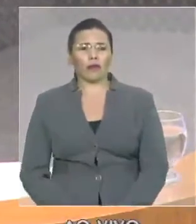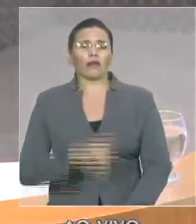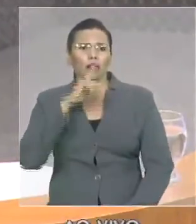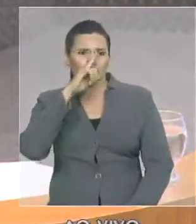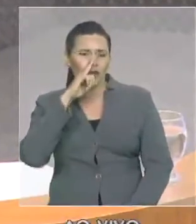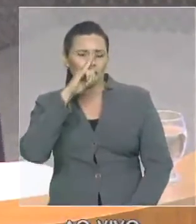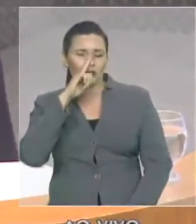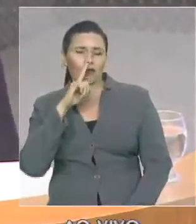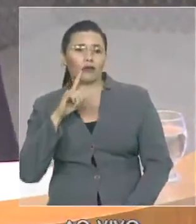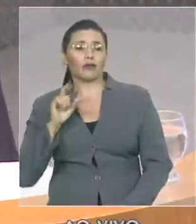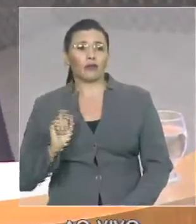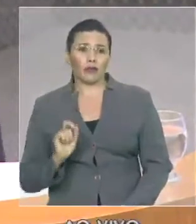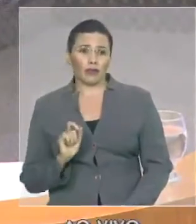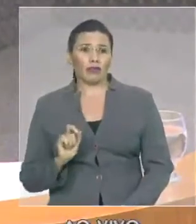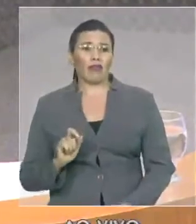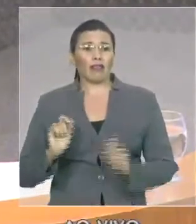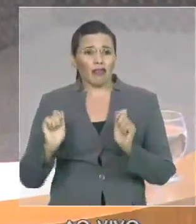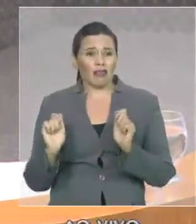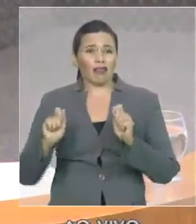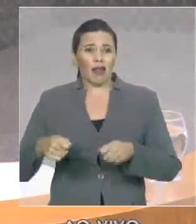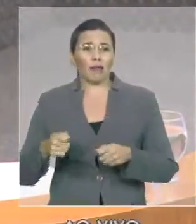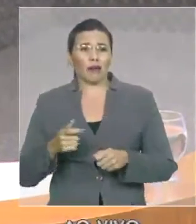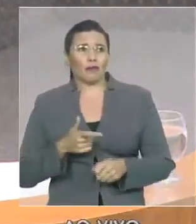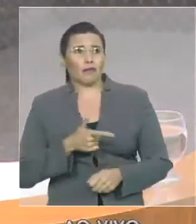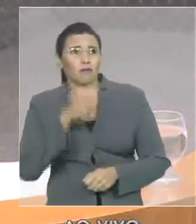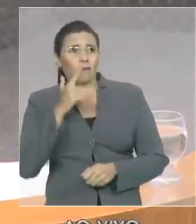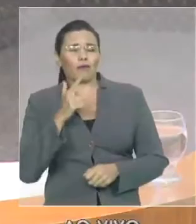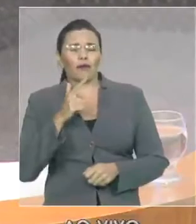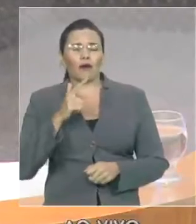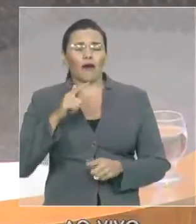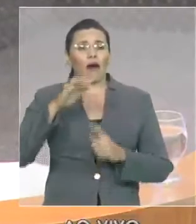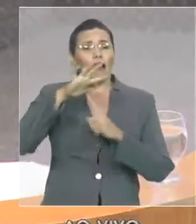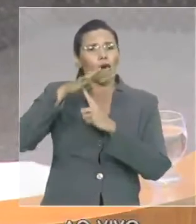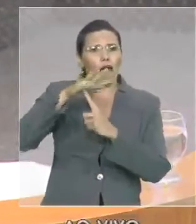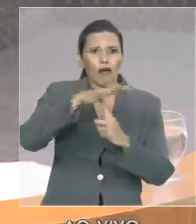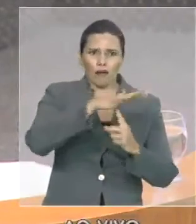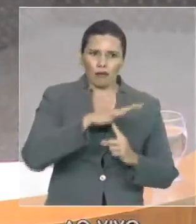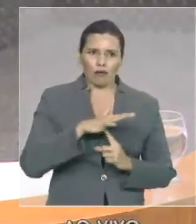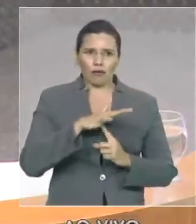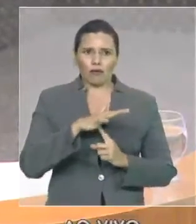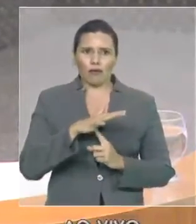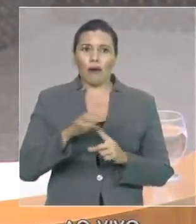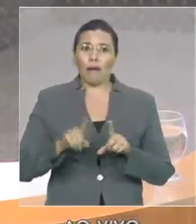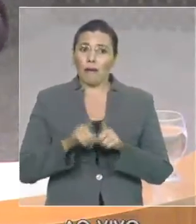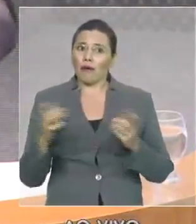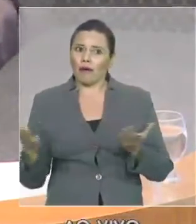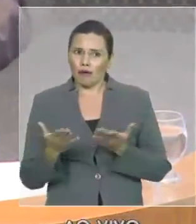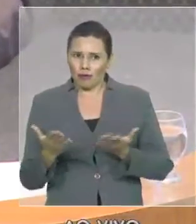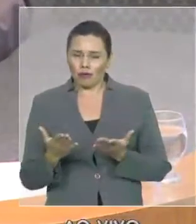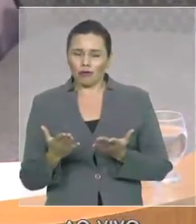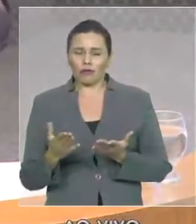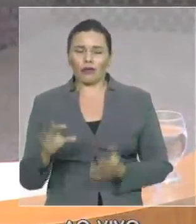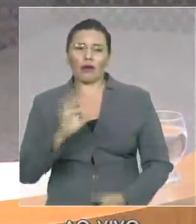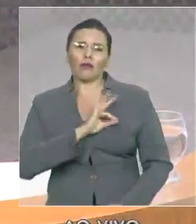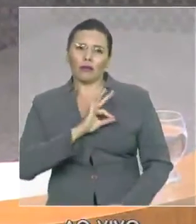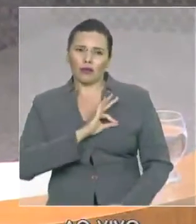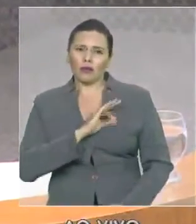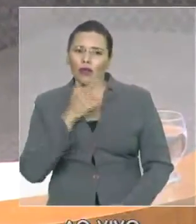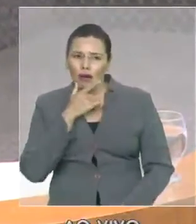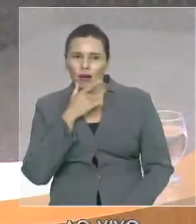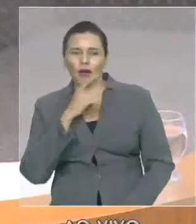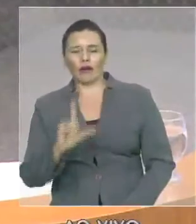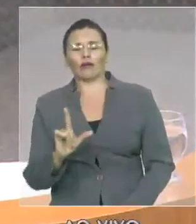em armamentos para que nossa polícia possa estar equipada suficientemente. Este ano, em 2016, o foco